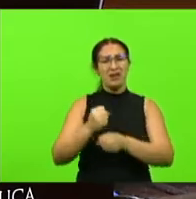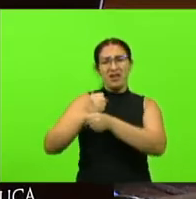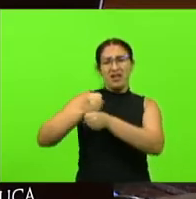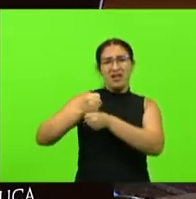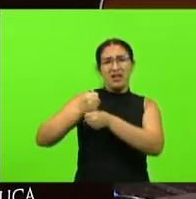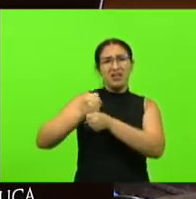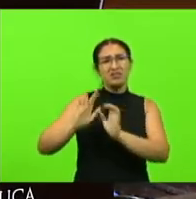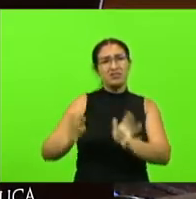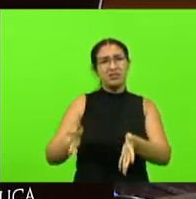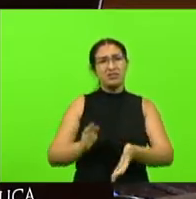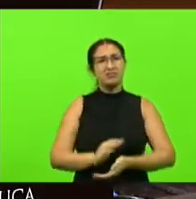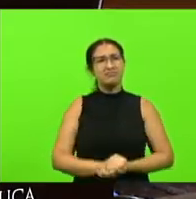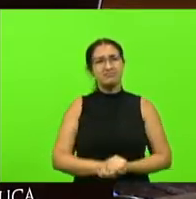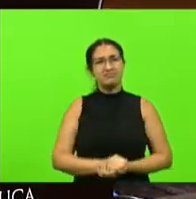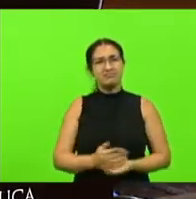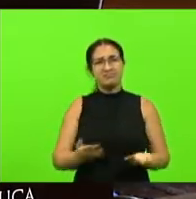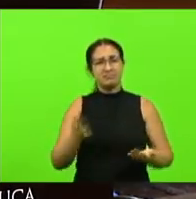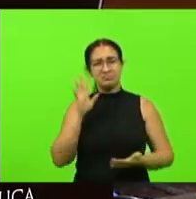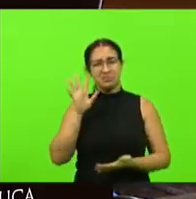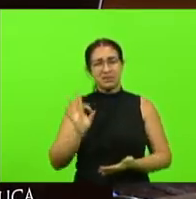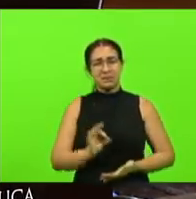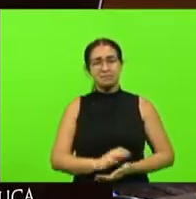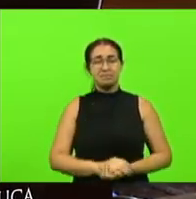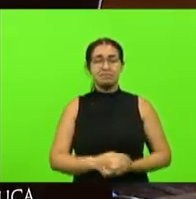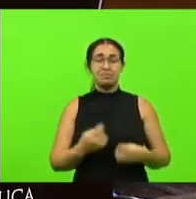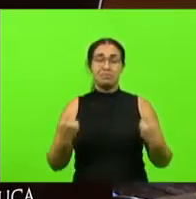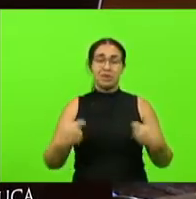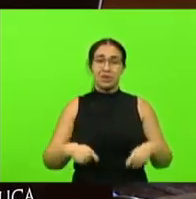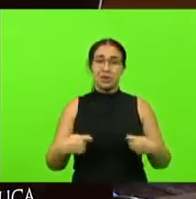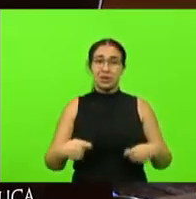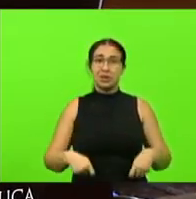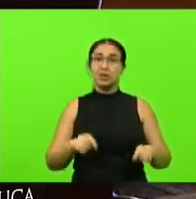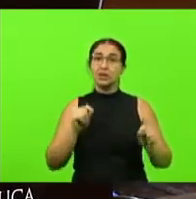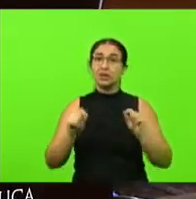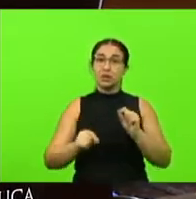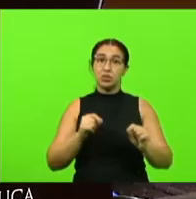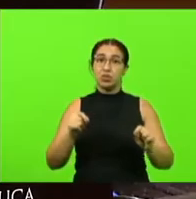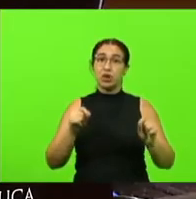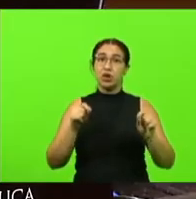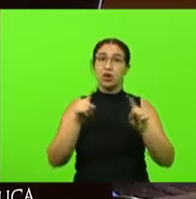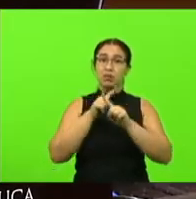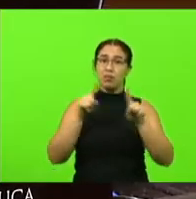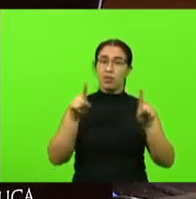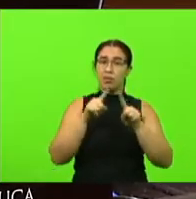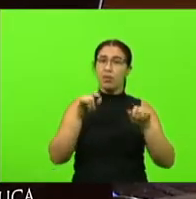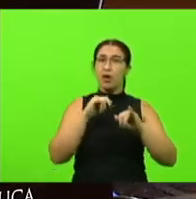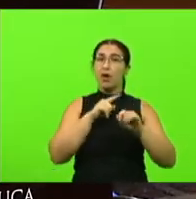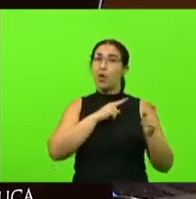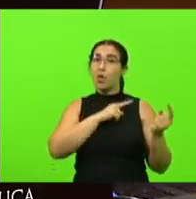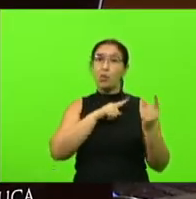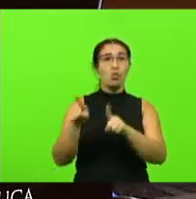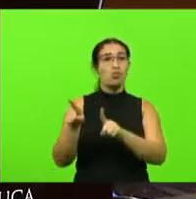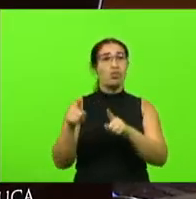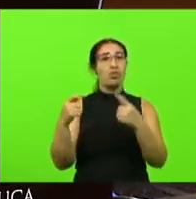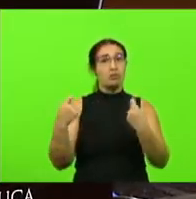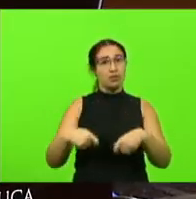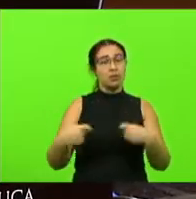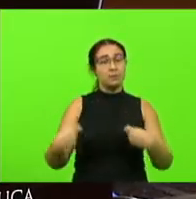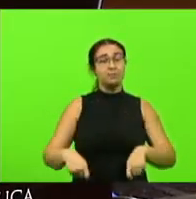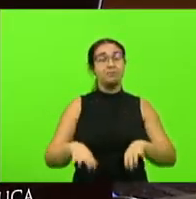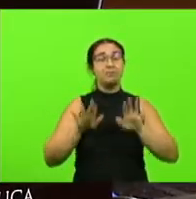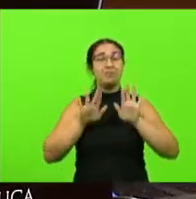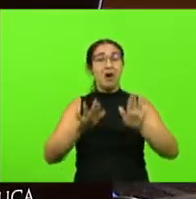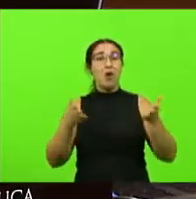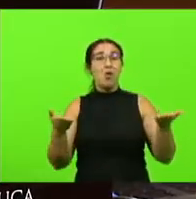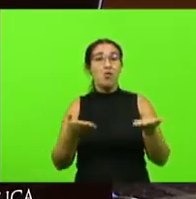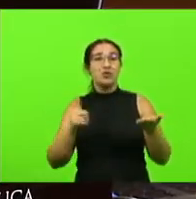né porque sei lá mas nós temos que protestar e protestar muito bom mas hoje também é o dia internacional